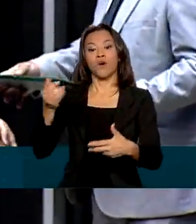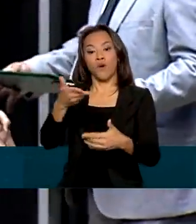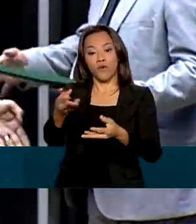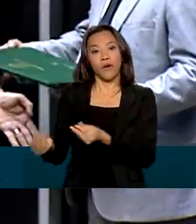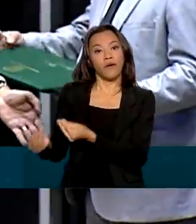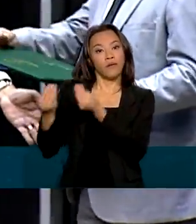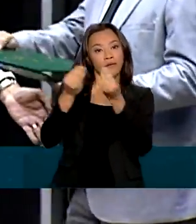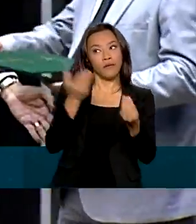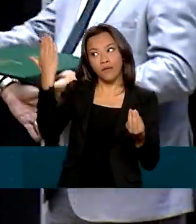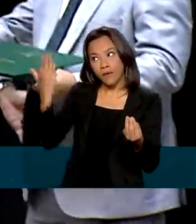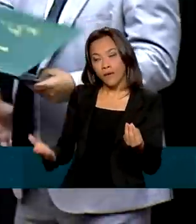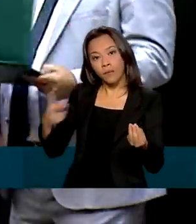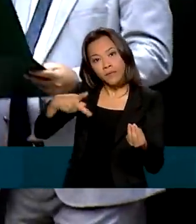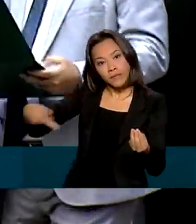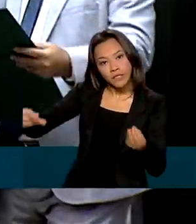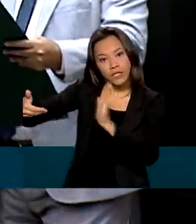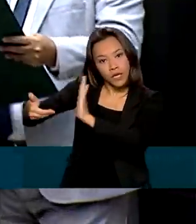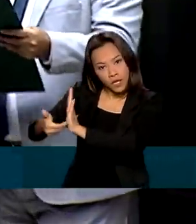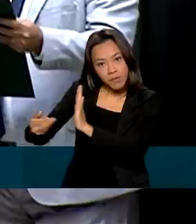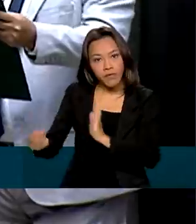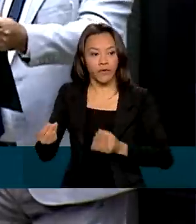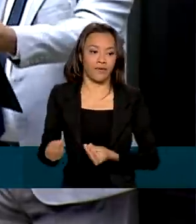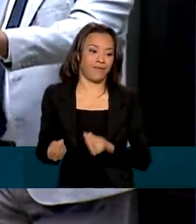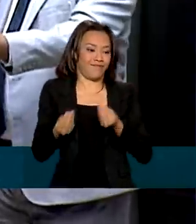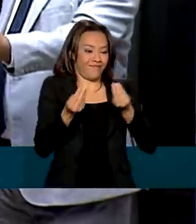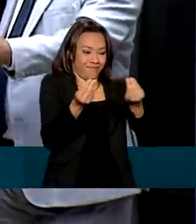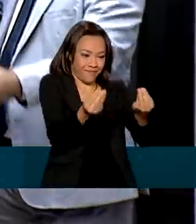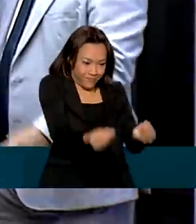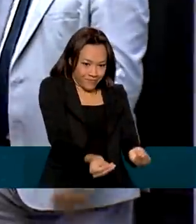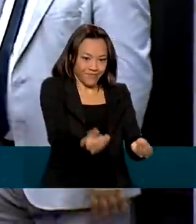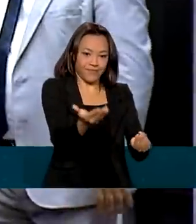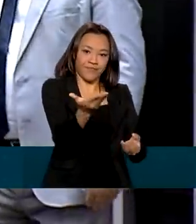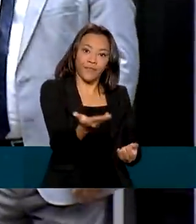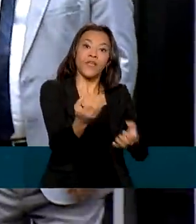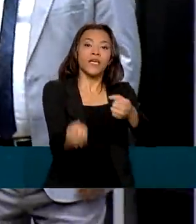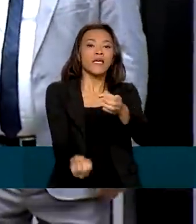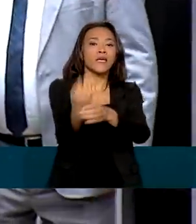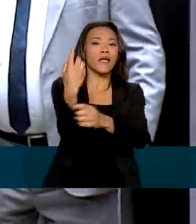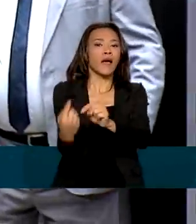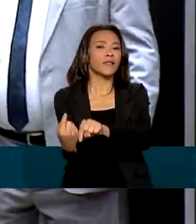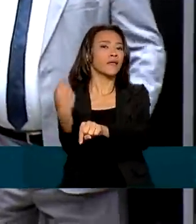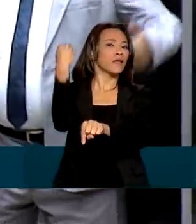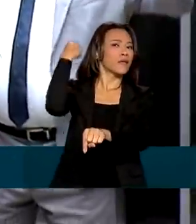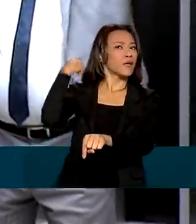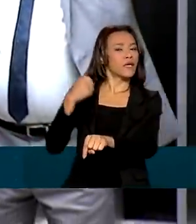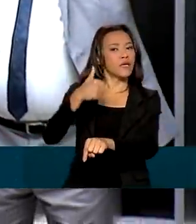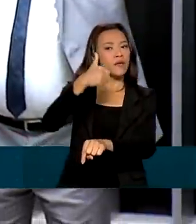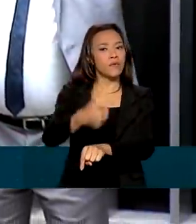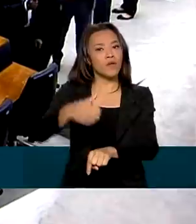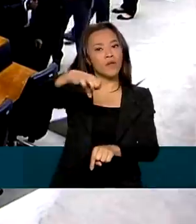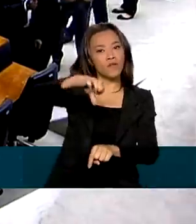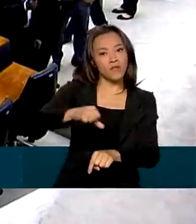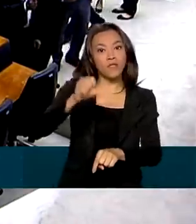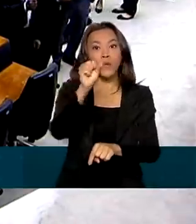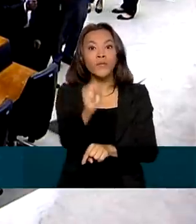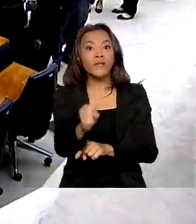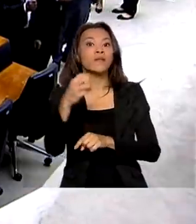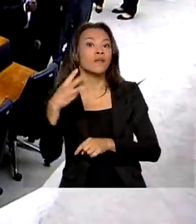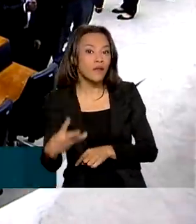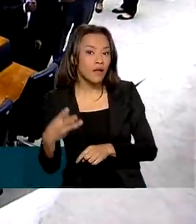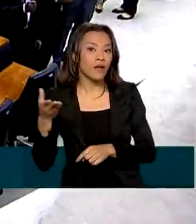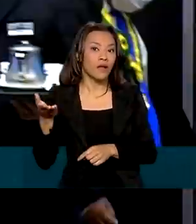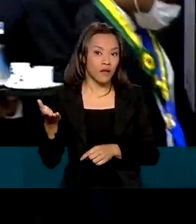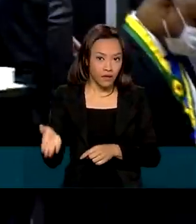dos Deputados, Arthur Lira, em cerimônia no plenário da Casa. Criada em 1983, a premiação é